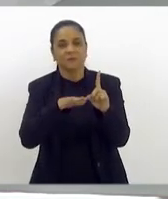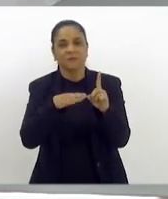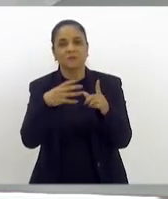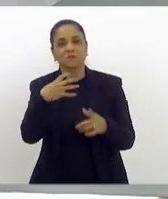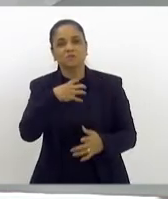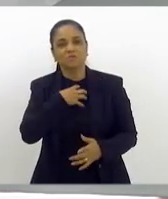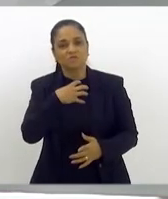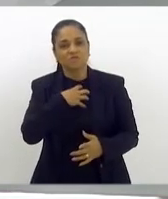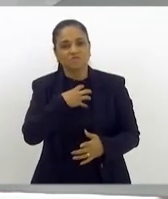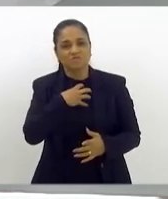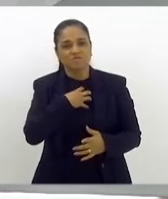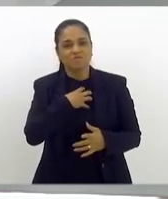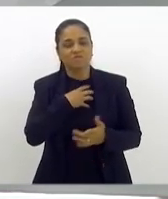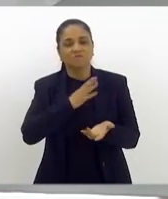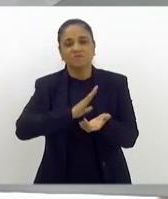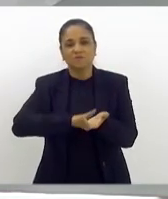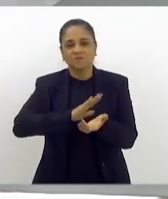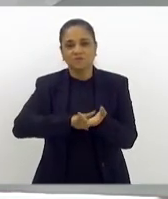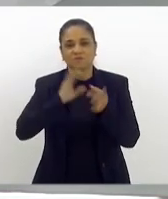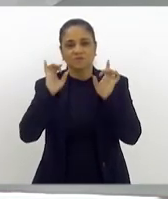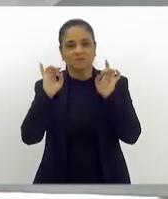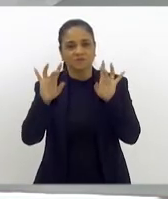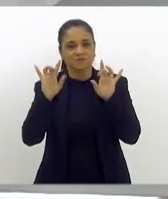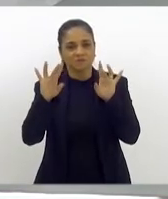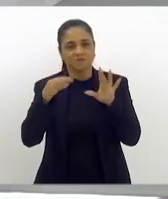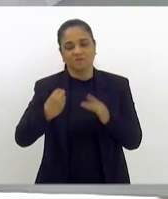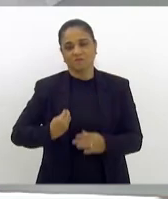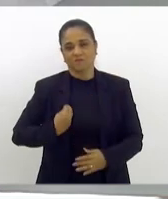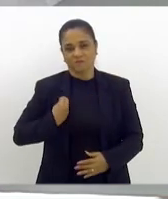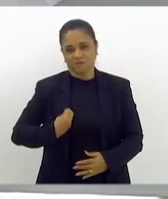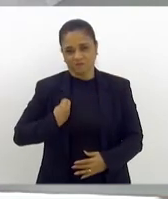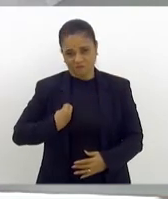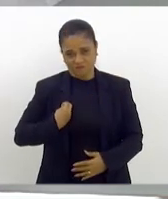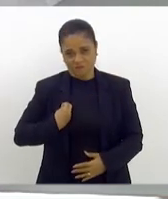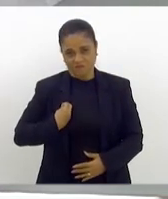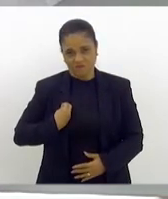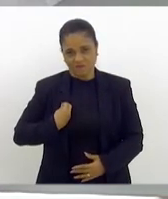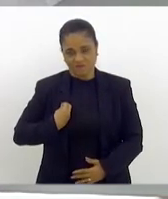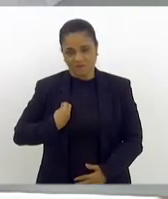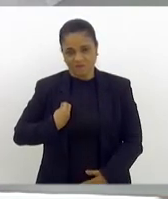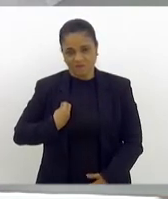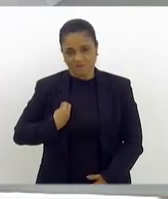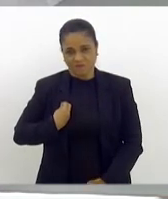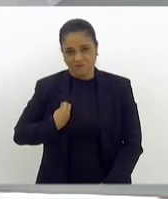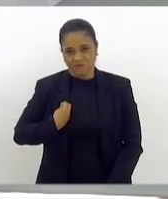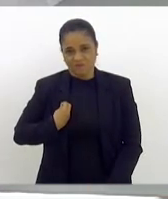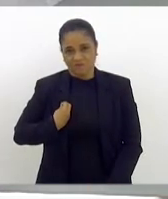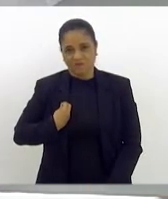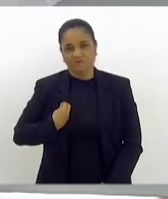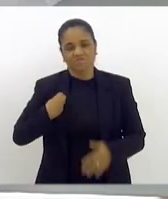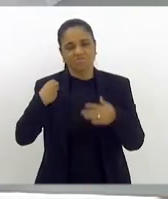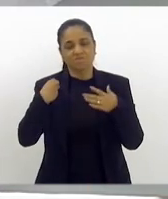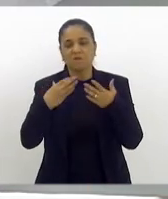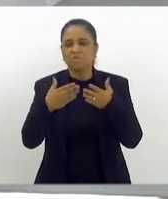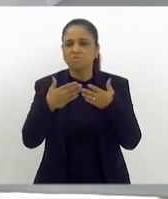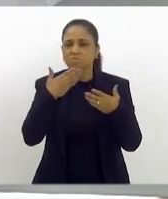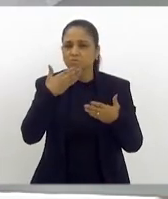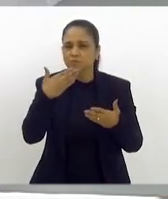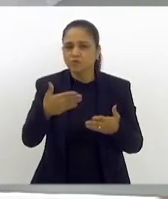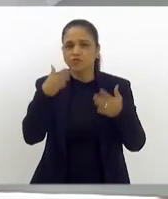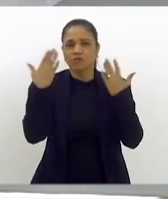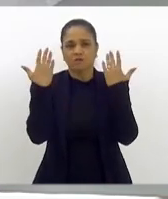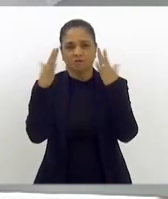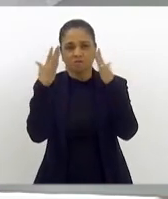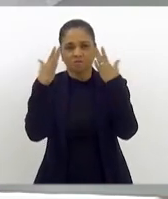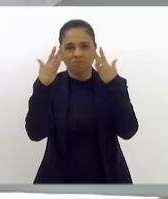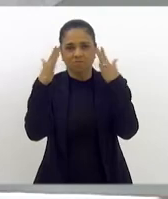deste momento especial que aqui vivemos e queremos pedir um aplauso a todos esses que aqui estão,